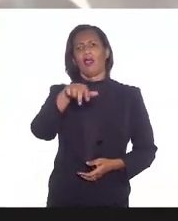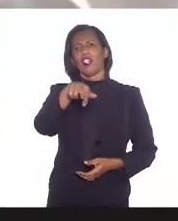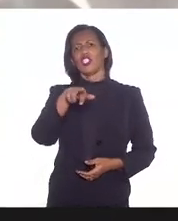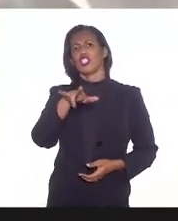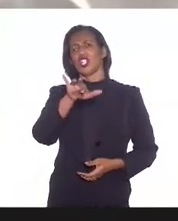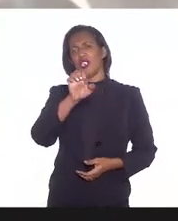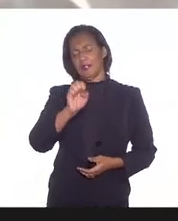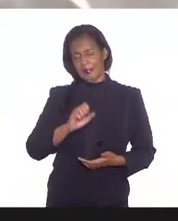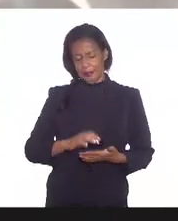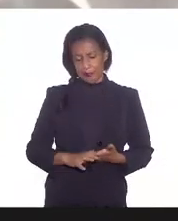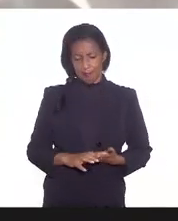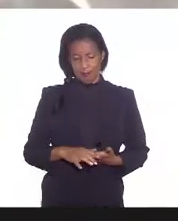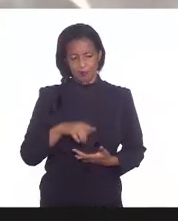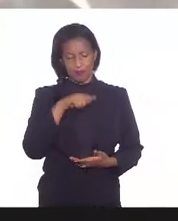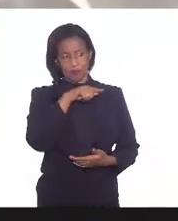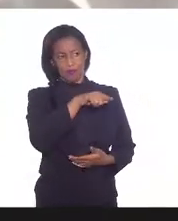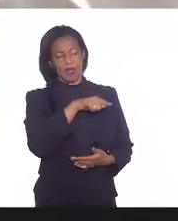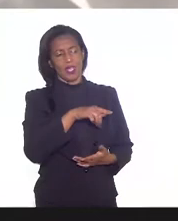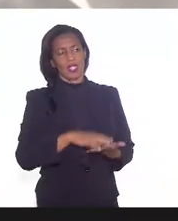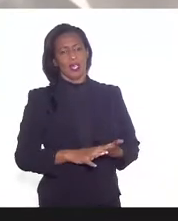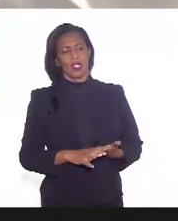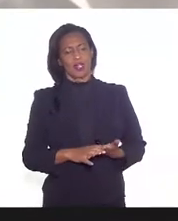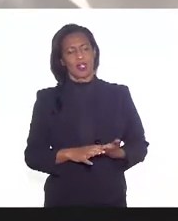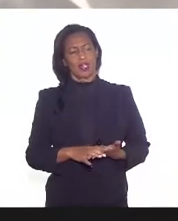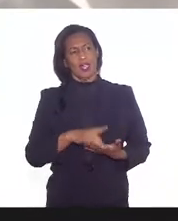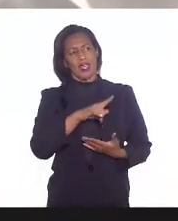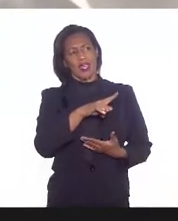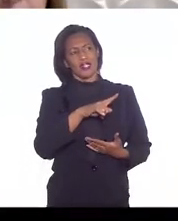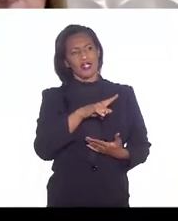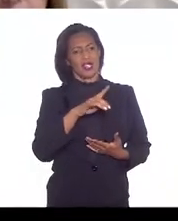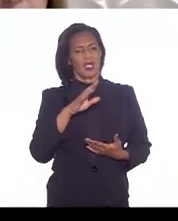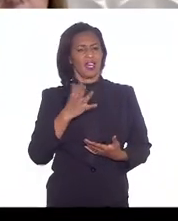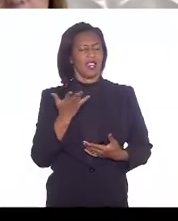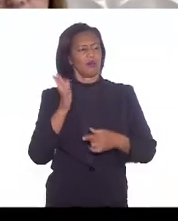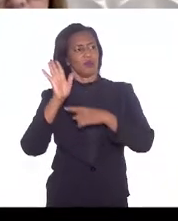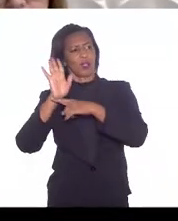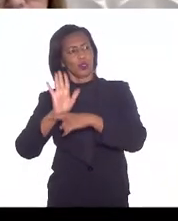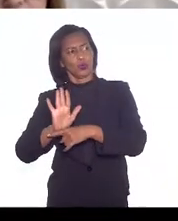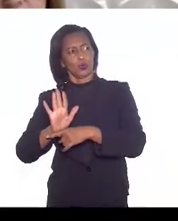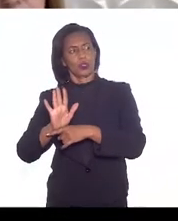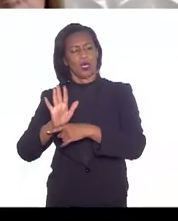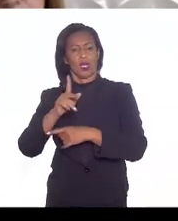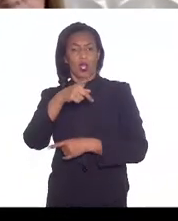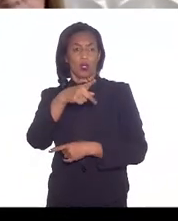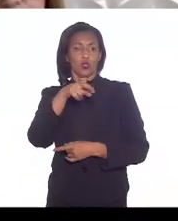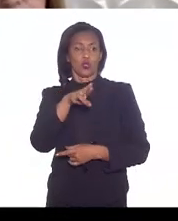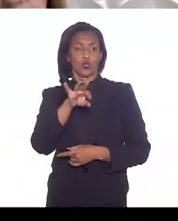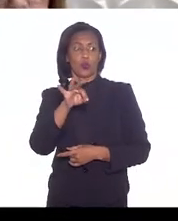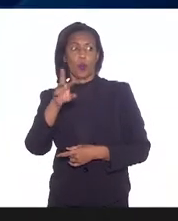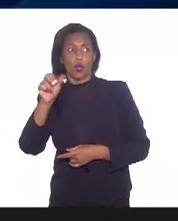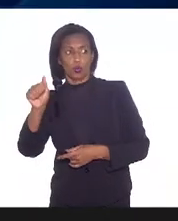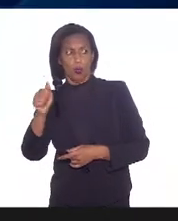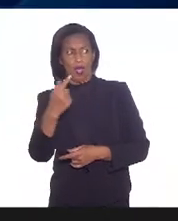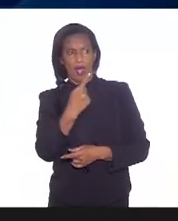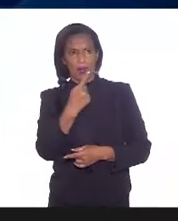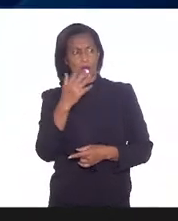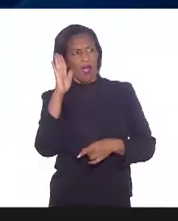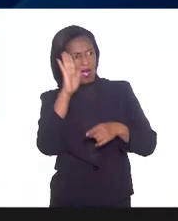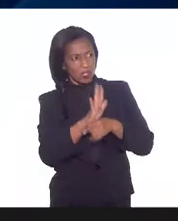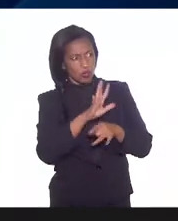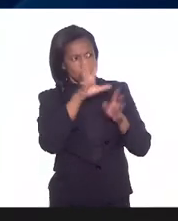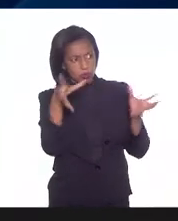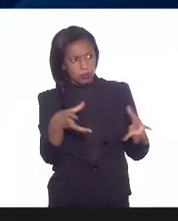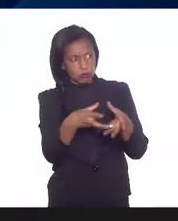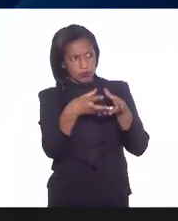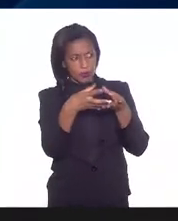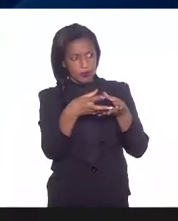atuação específica dos portuários contempla vocês ou não? Então, era isso que eu queria fazer